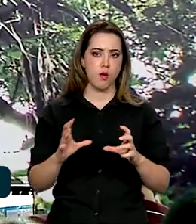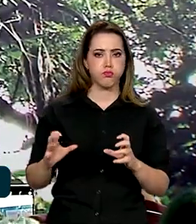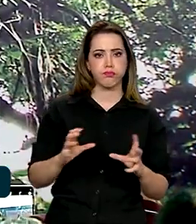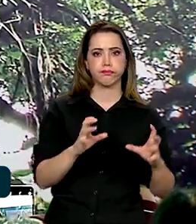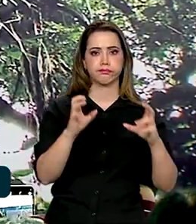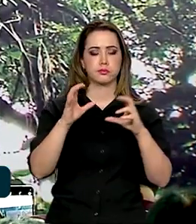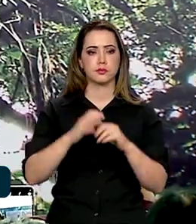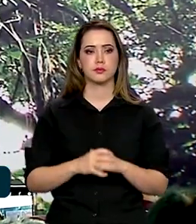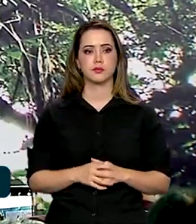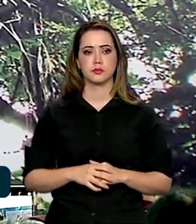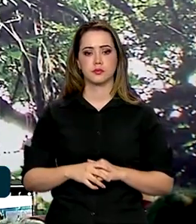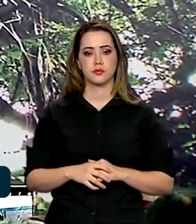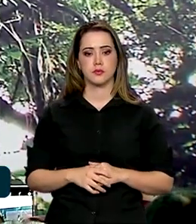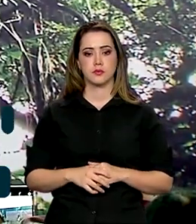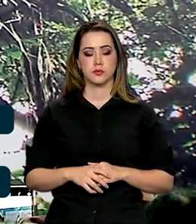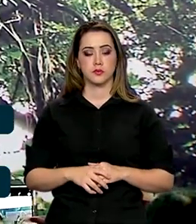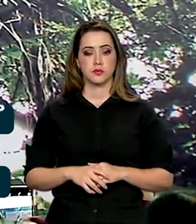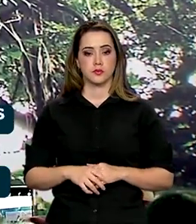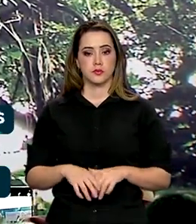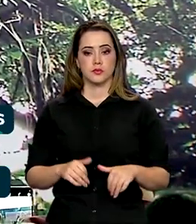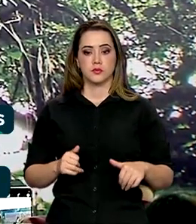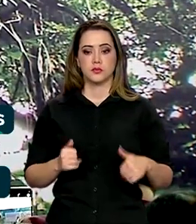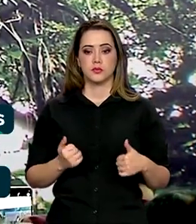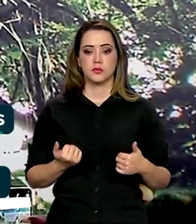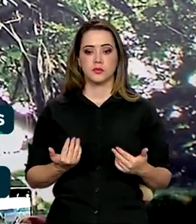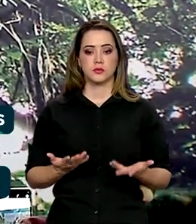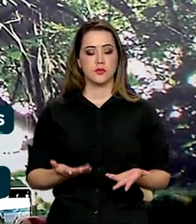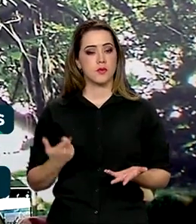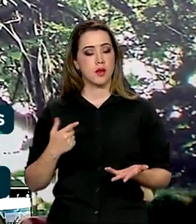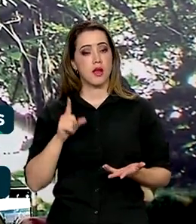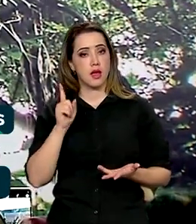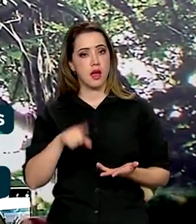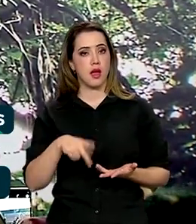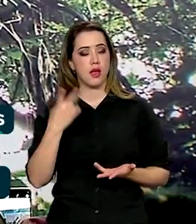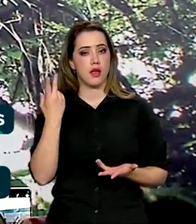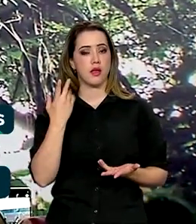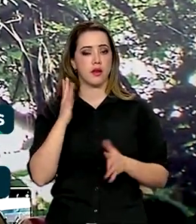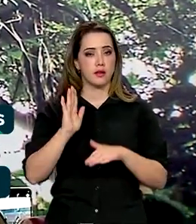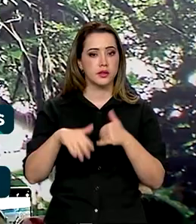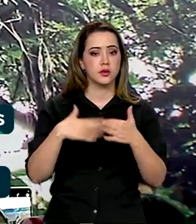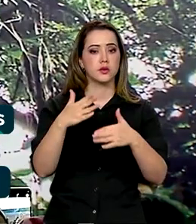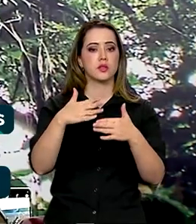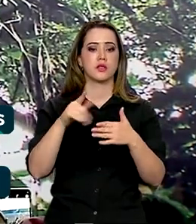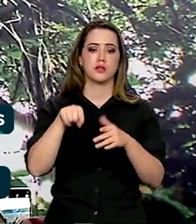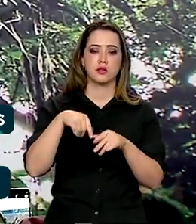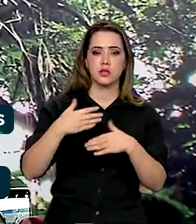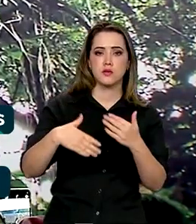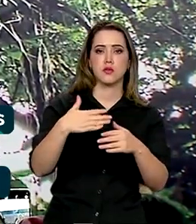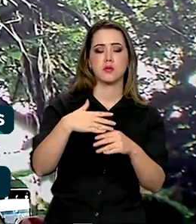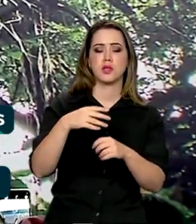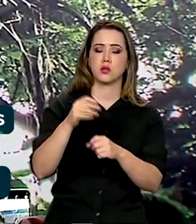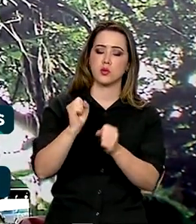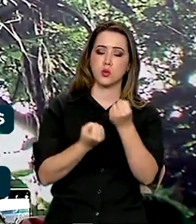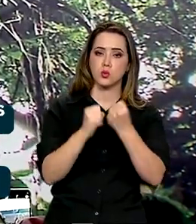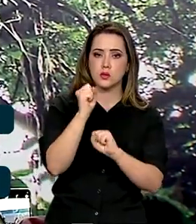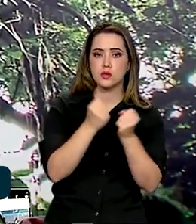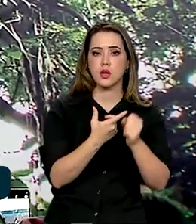É a natureza que o desenvolvimento industrial, ao longo de 200 anos,